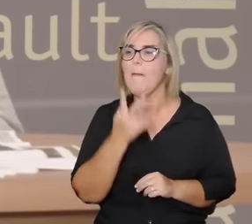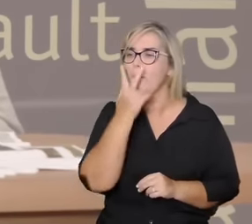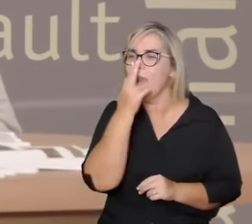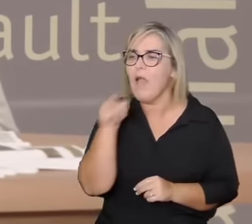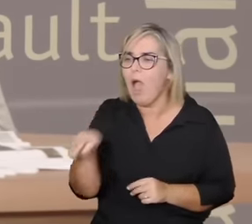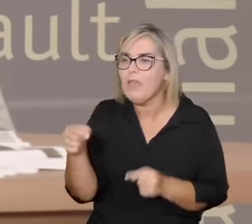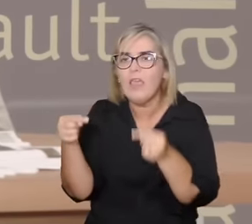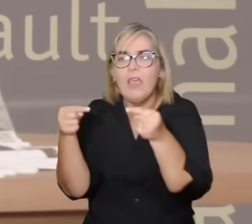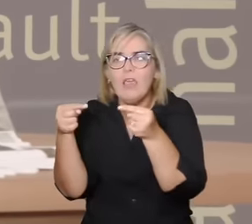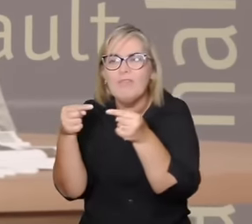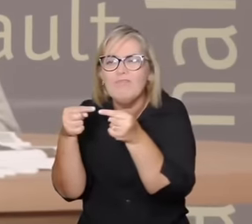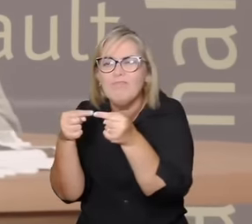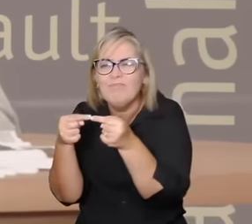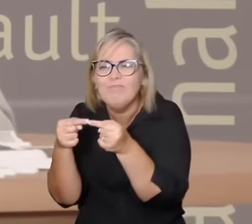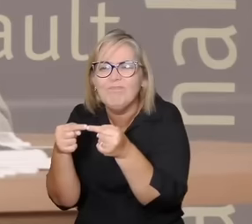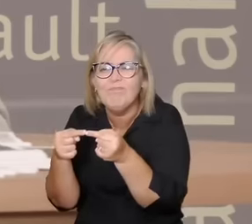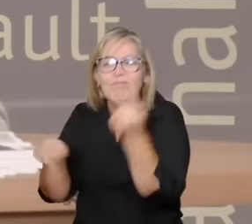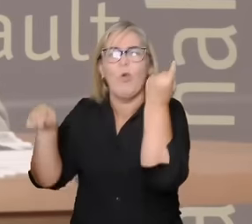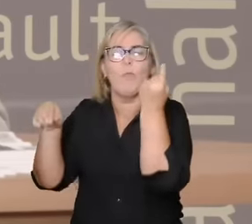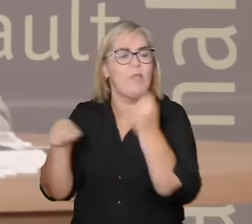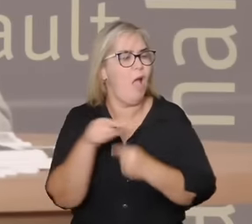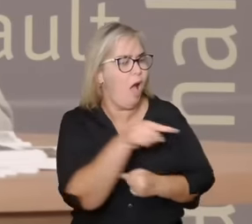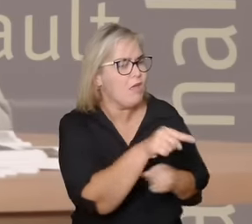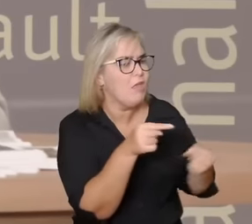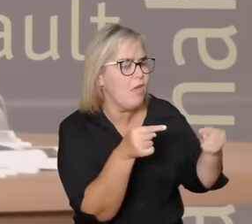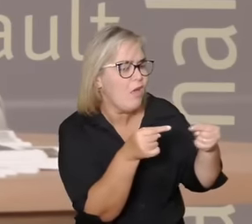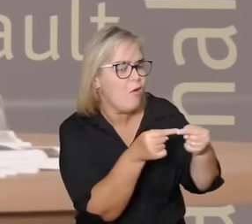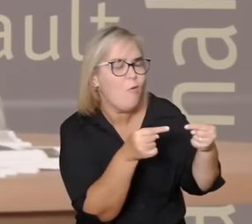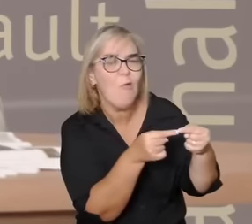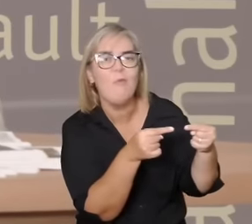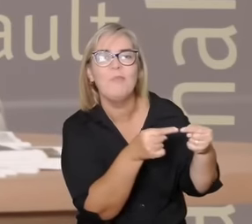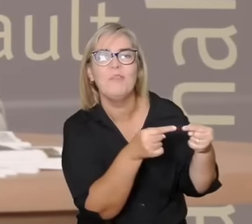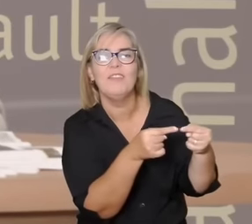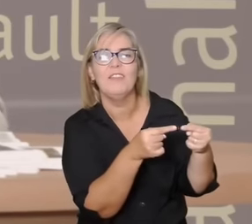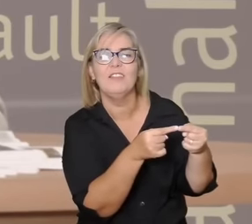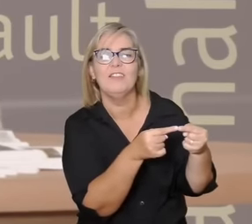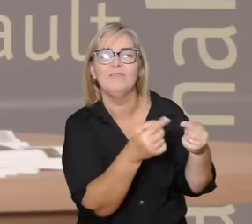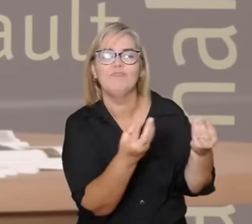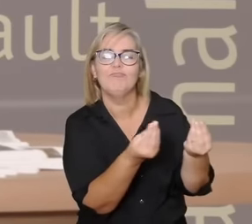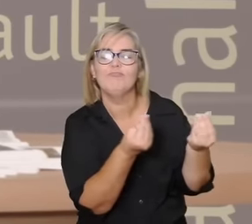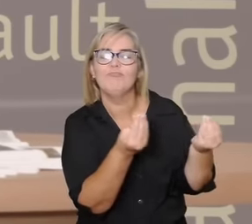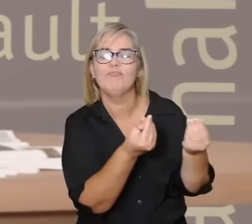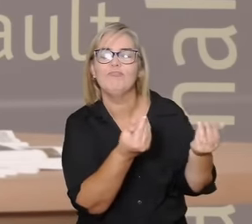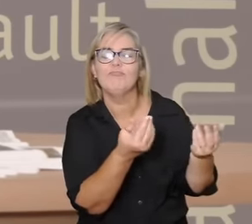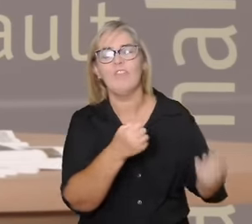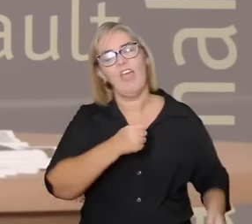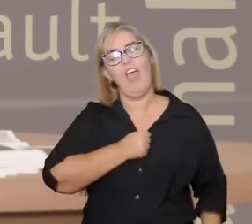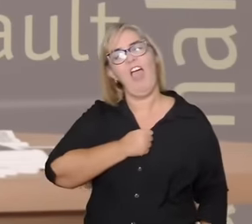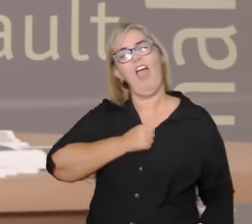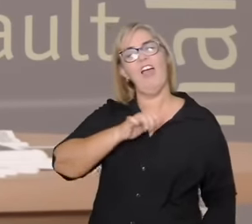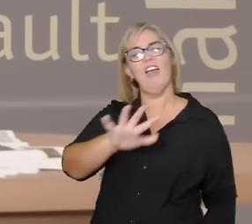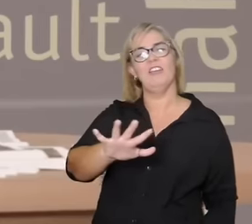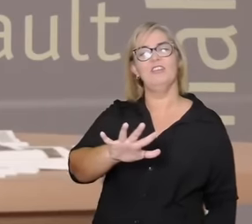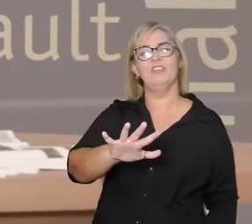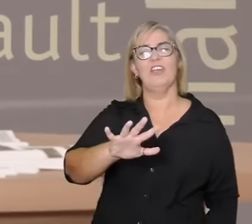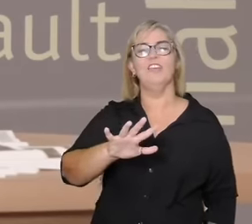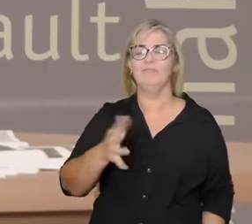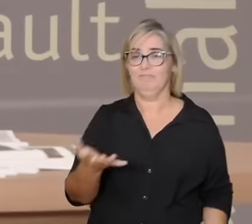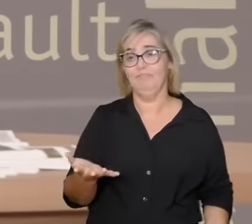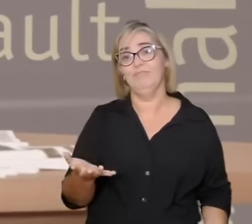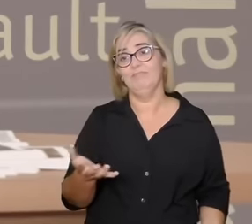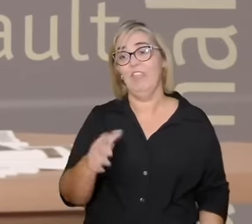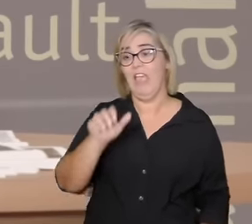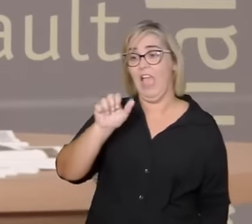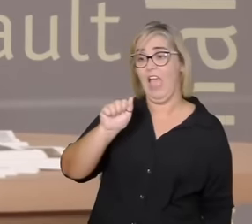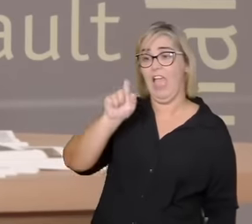não mantêm o nosso equilíbrio a nossa homeostase axé quer dizer vou dar aqui uma tradução